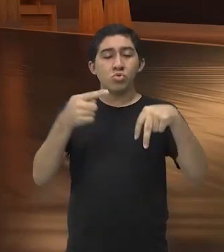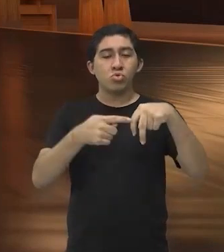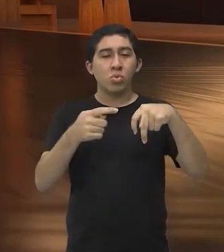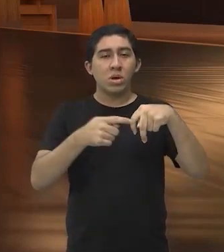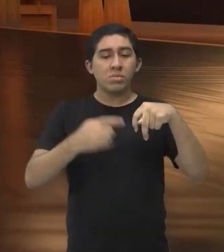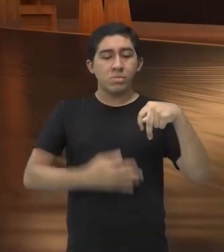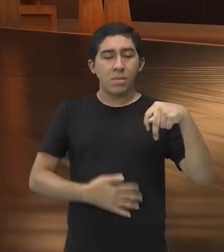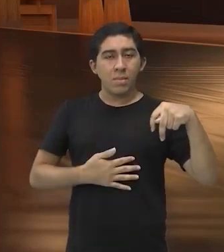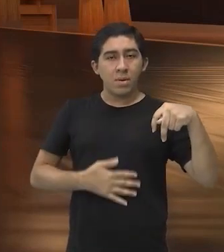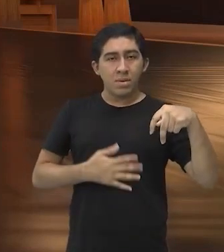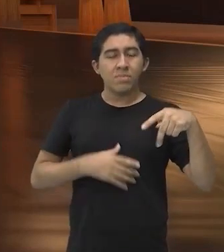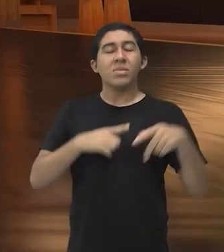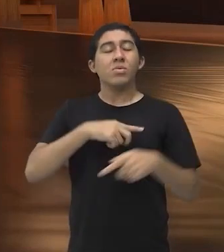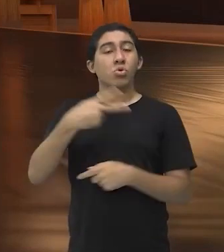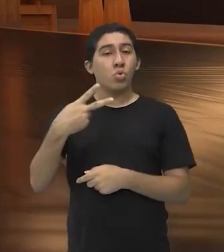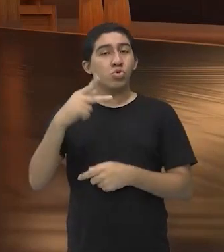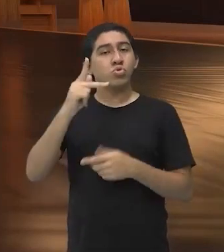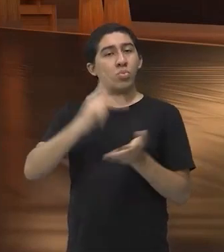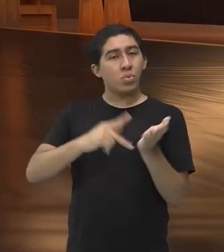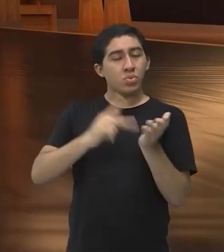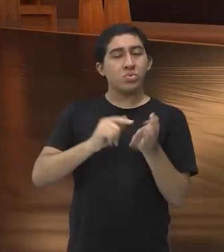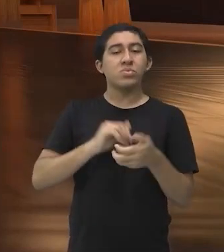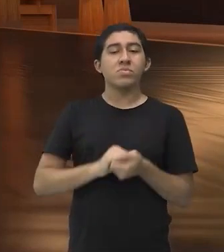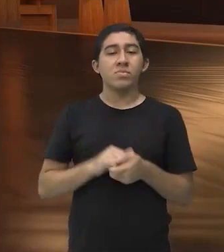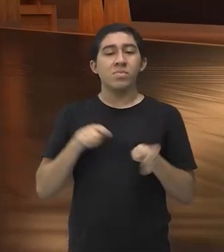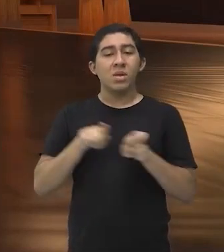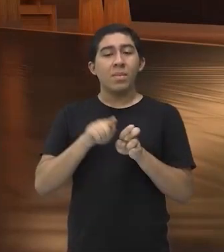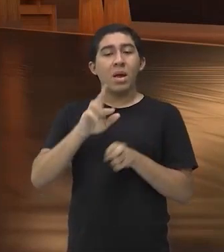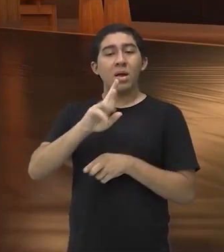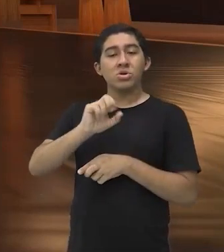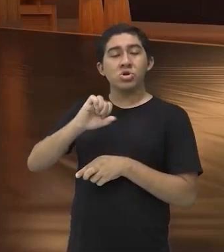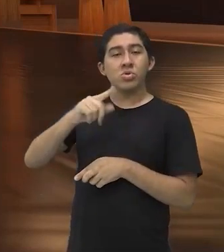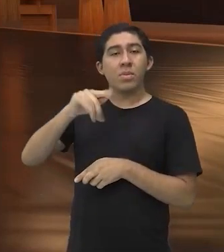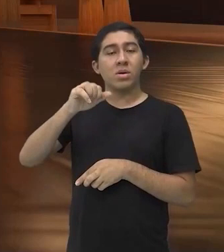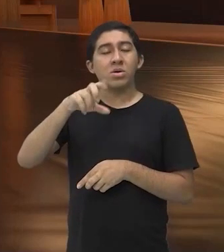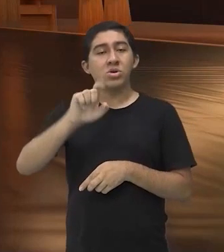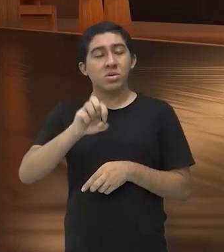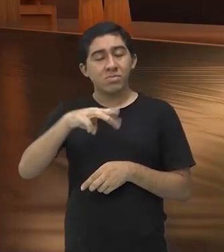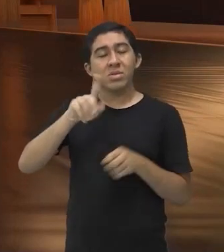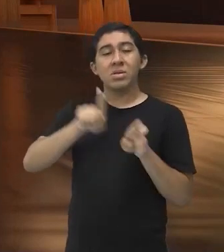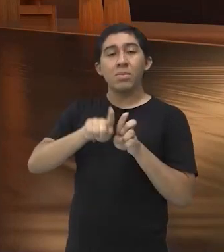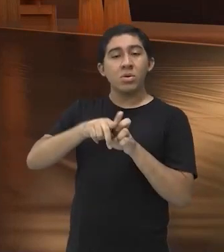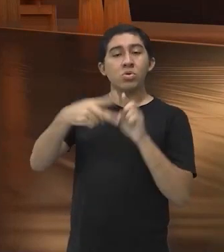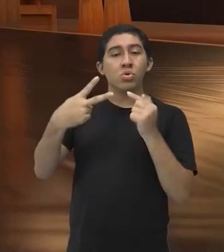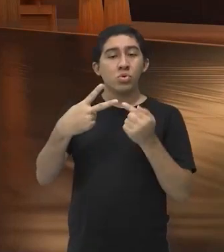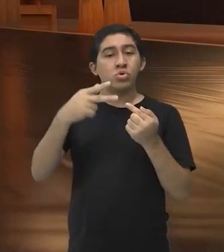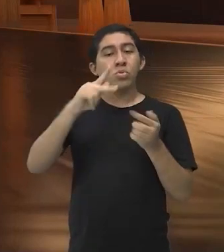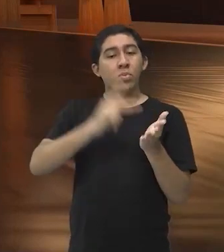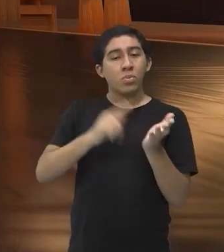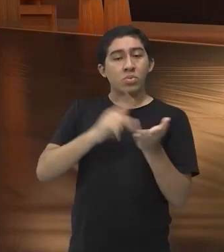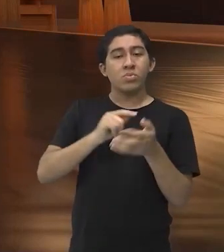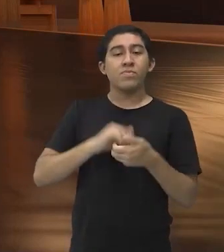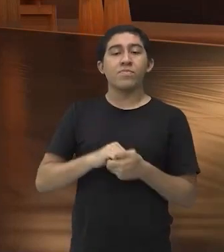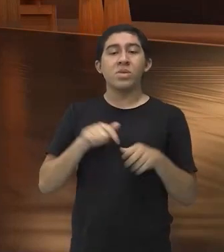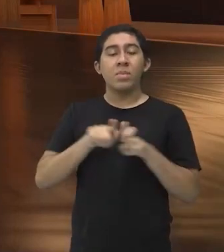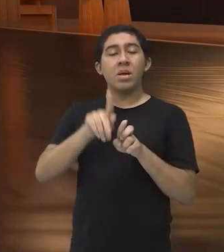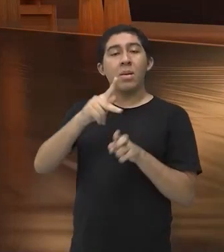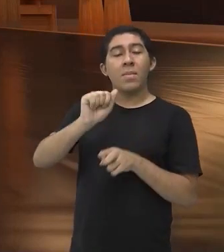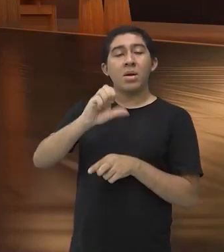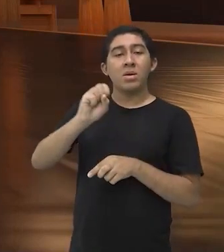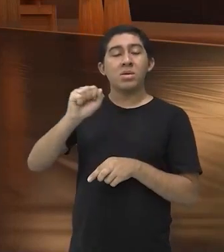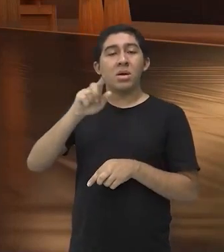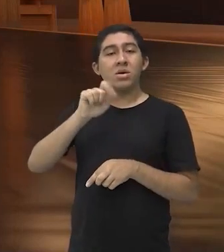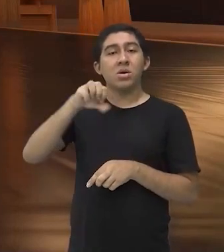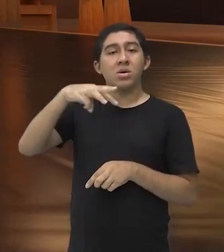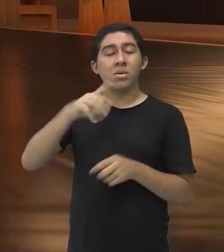também 2 pontos. A raspagem, 2 pontos. A passagem de guarda, 3 pontos. A montada ou a